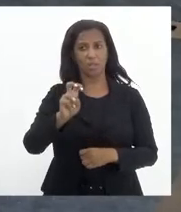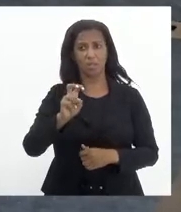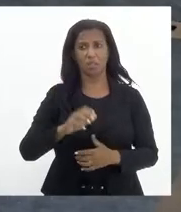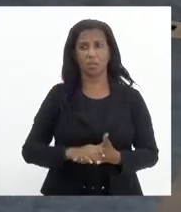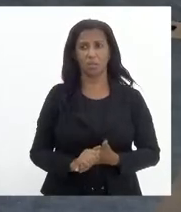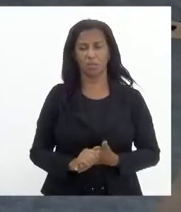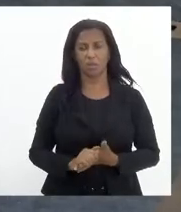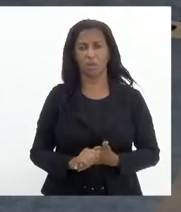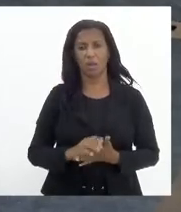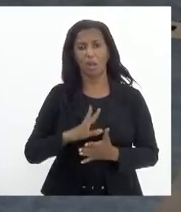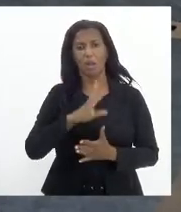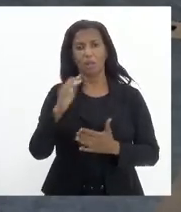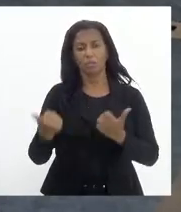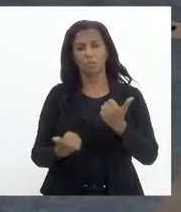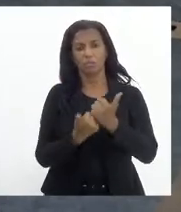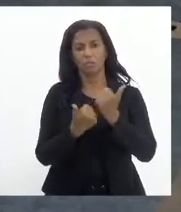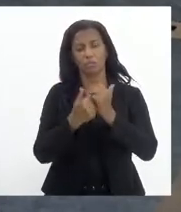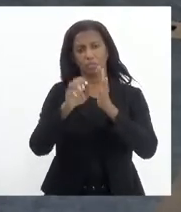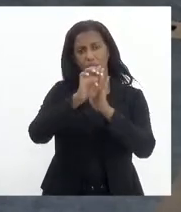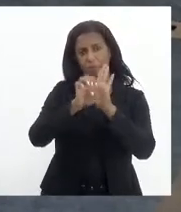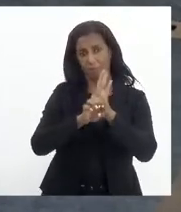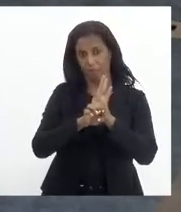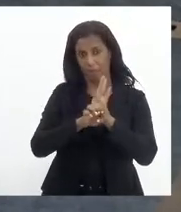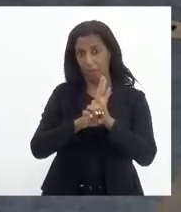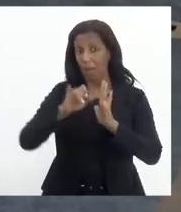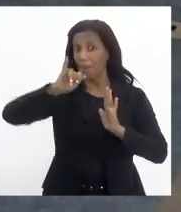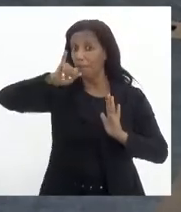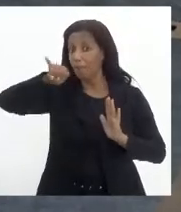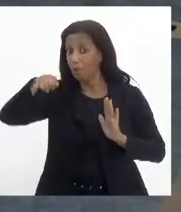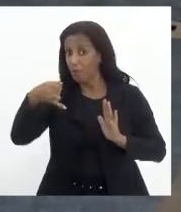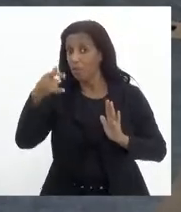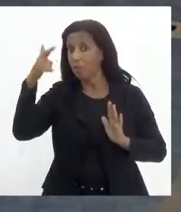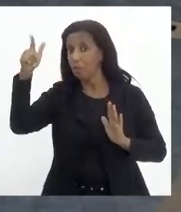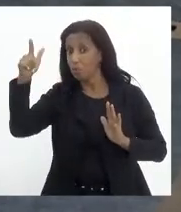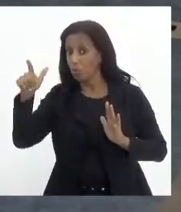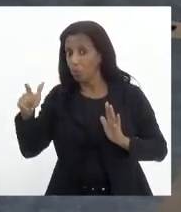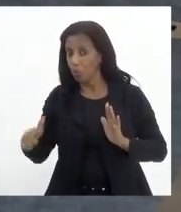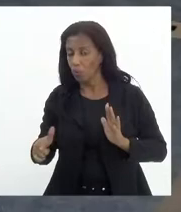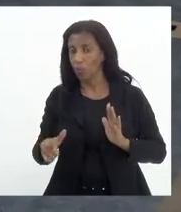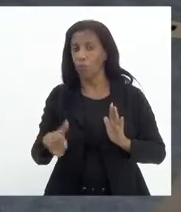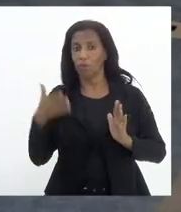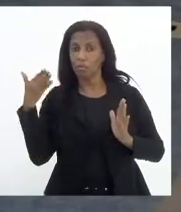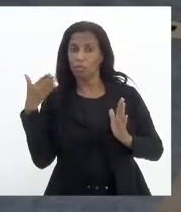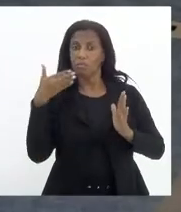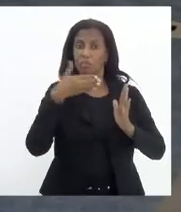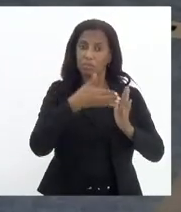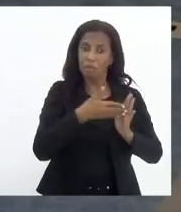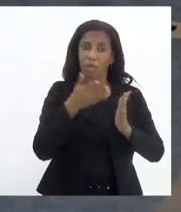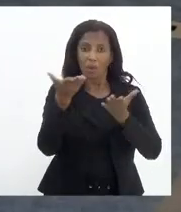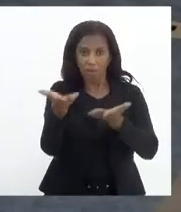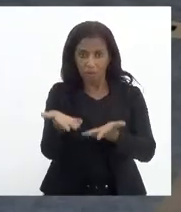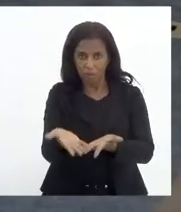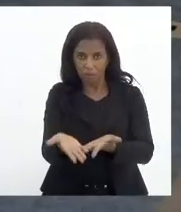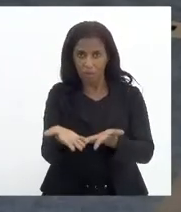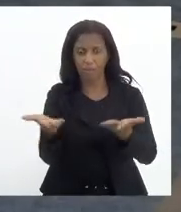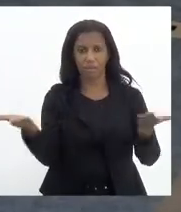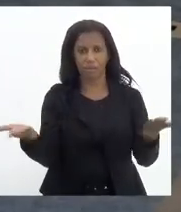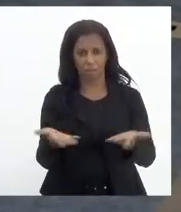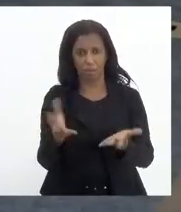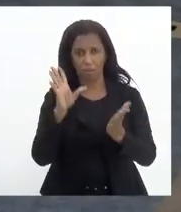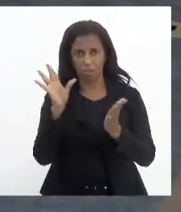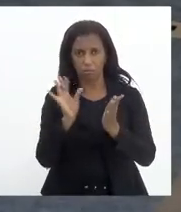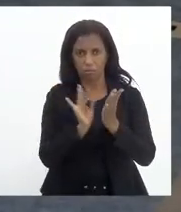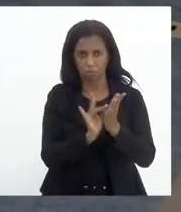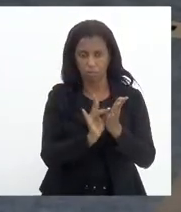A subemenda que eu sugiro, aproveitando as demais emendas, é especificando justamente o que V. Exª está trazendo a colação